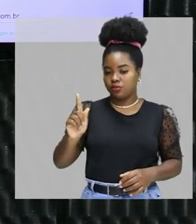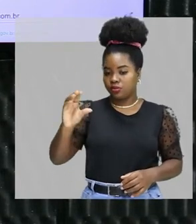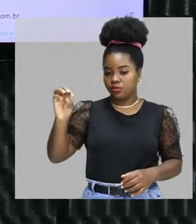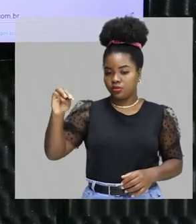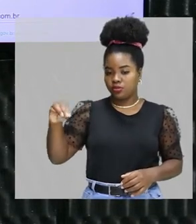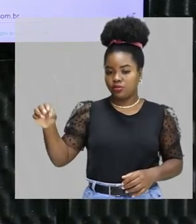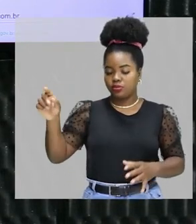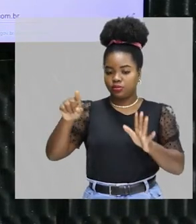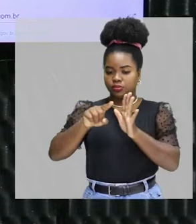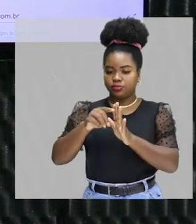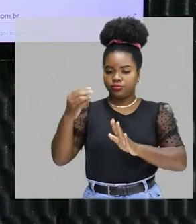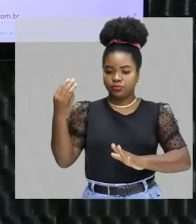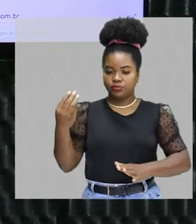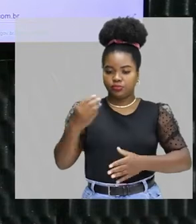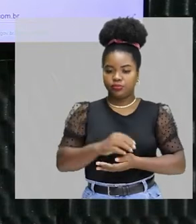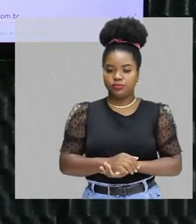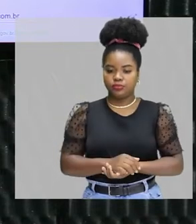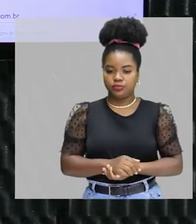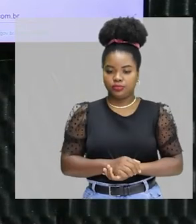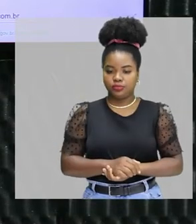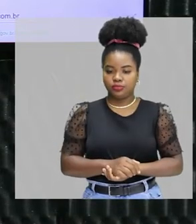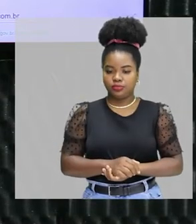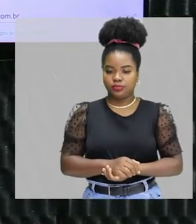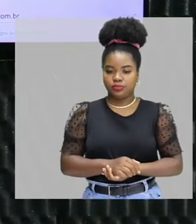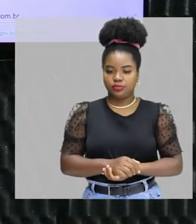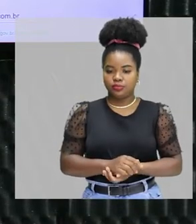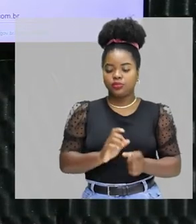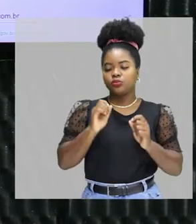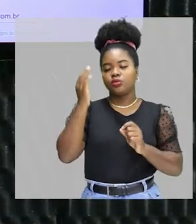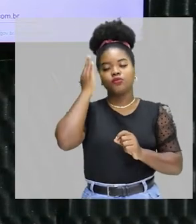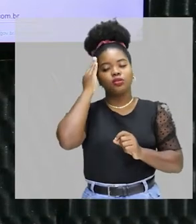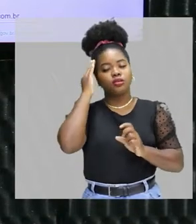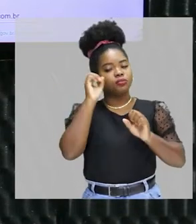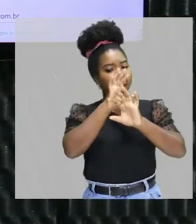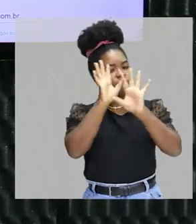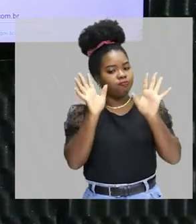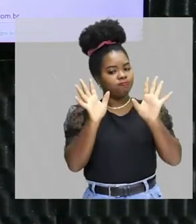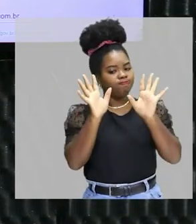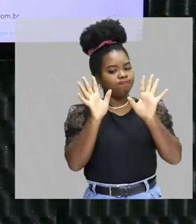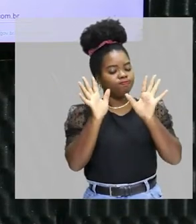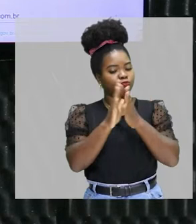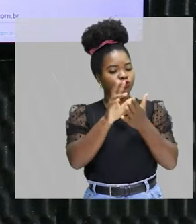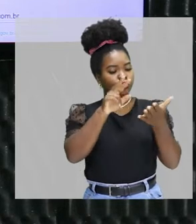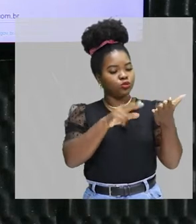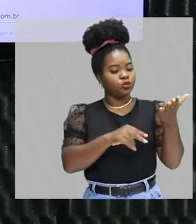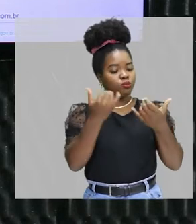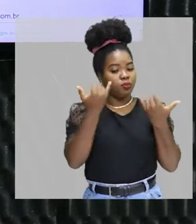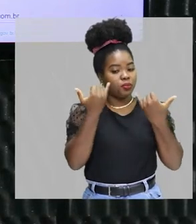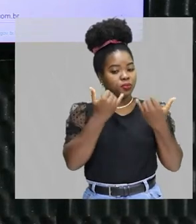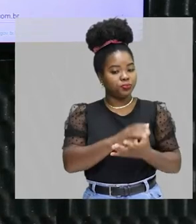ml, ou centímetro cúbico. Bom, o que eu vou entender quando eu leio essa informação?